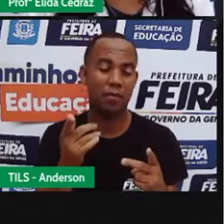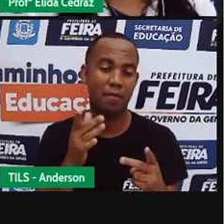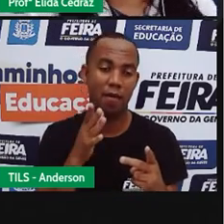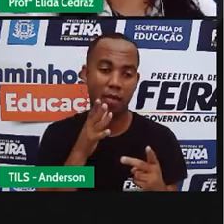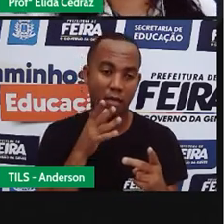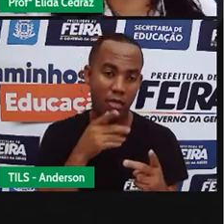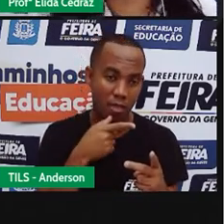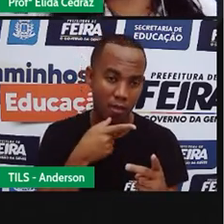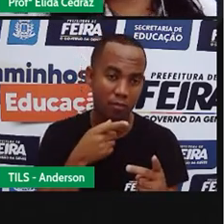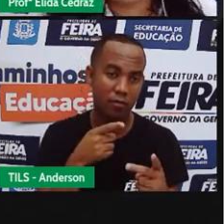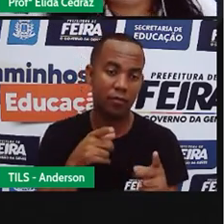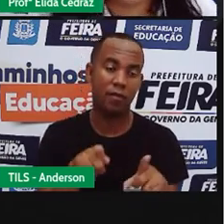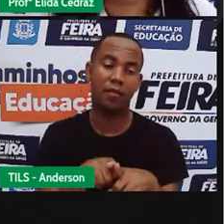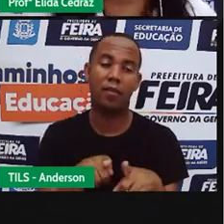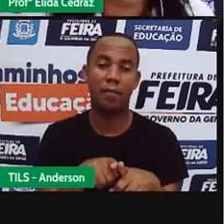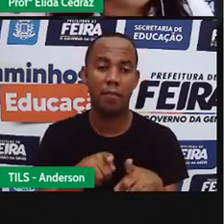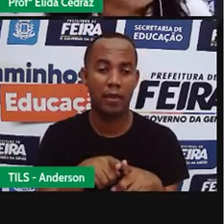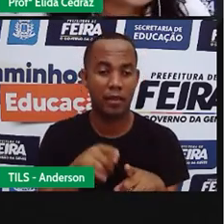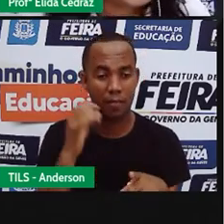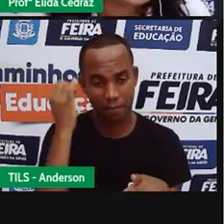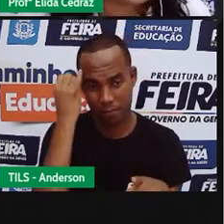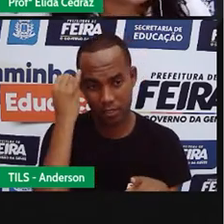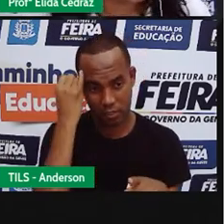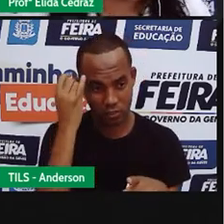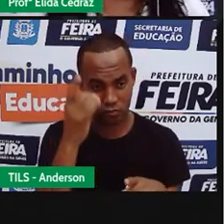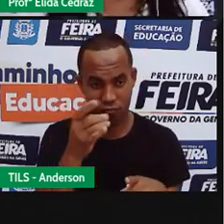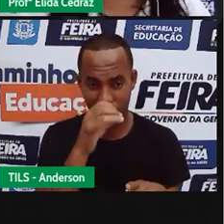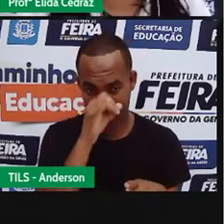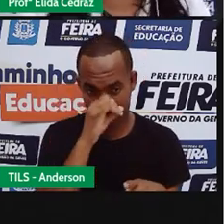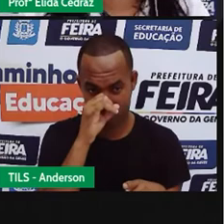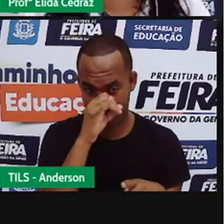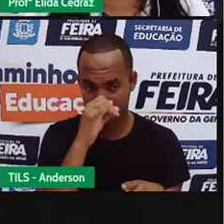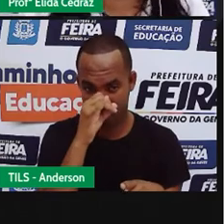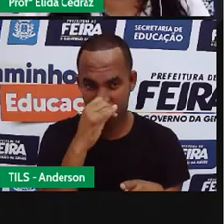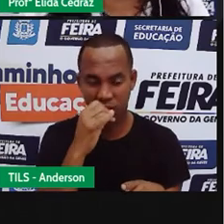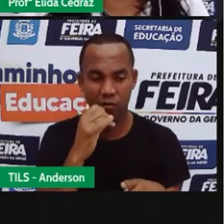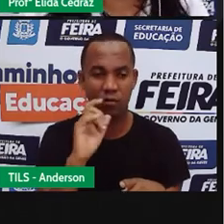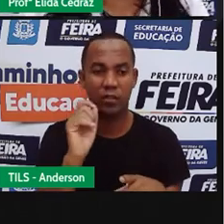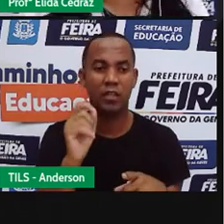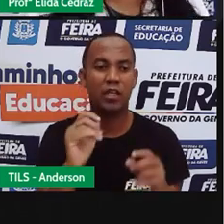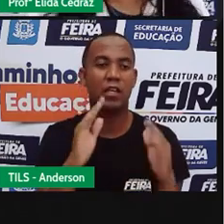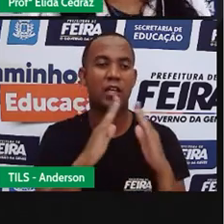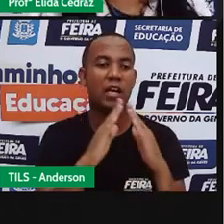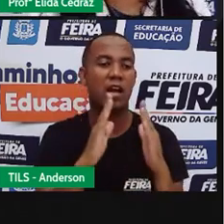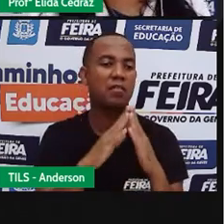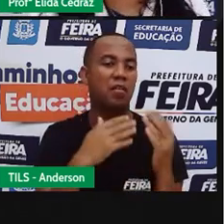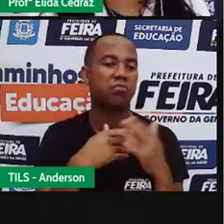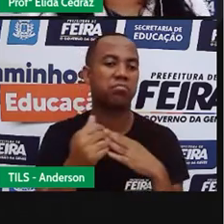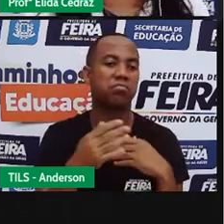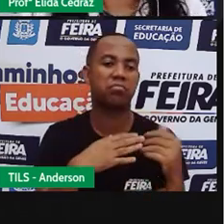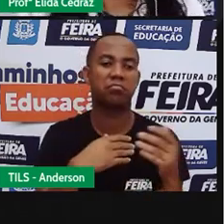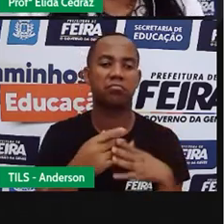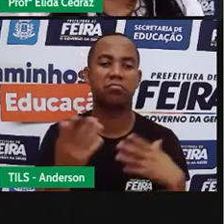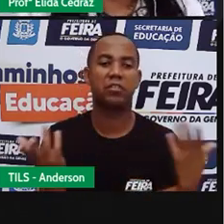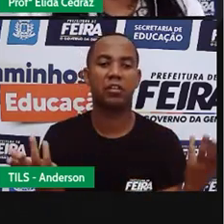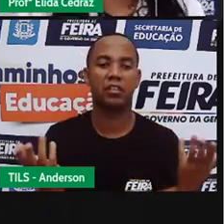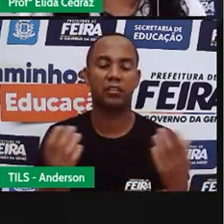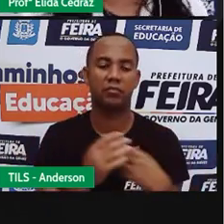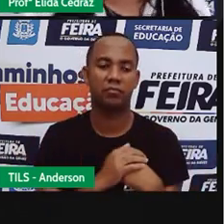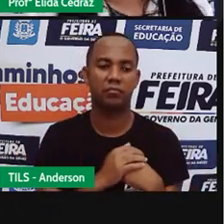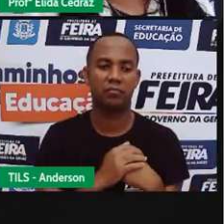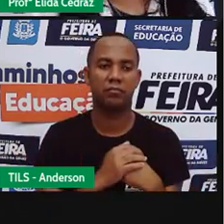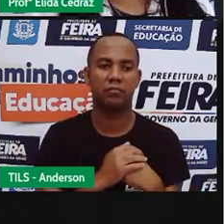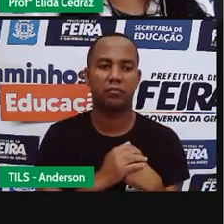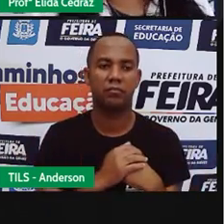vagar, mas ele também era um pouco preguiçoso. Então eles fizeram a sua casa de qualquer jeito. Entendeu?